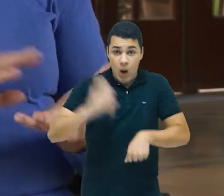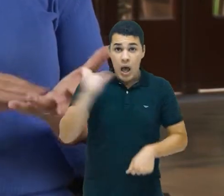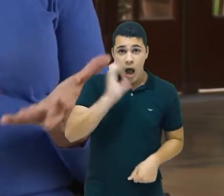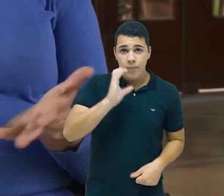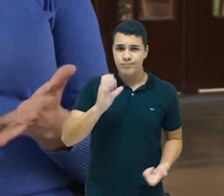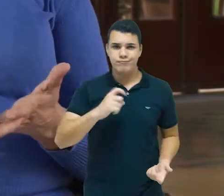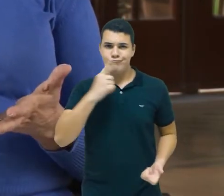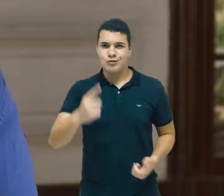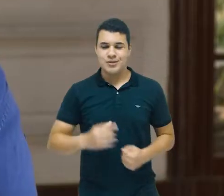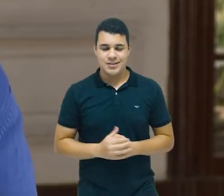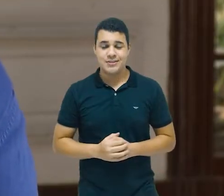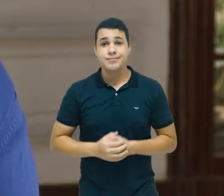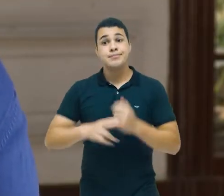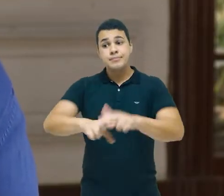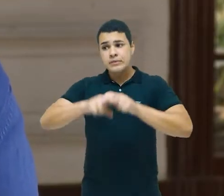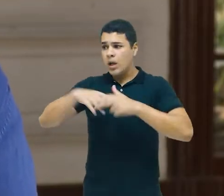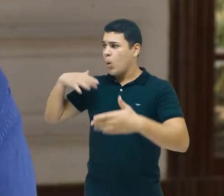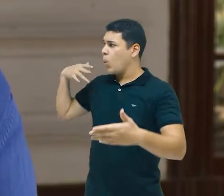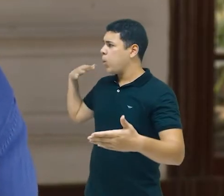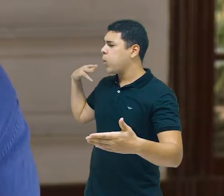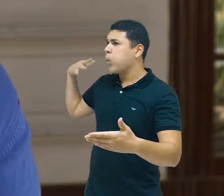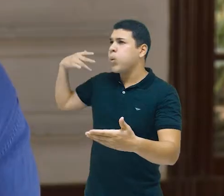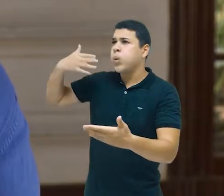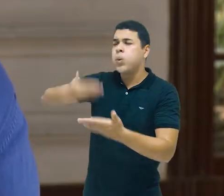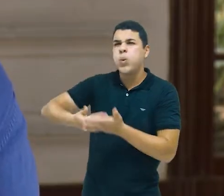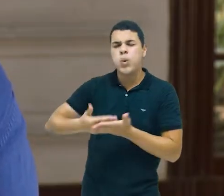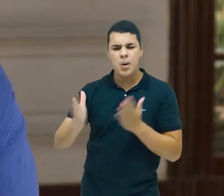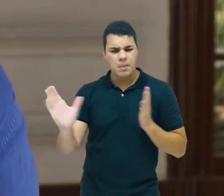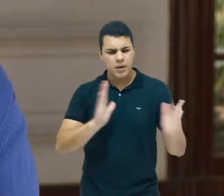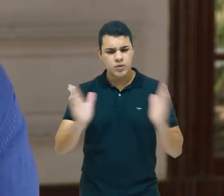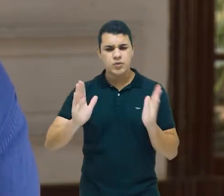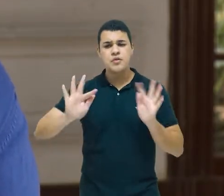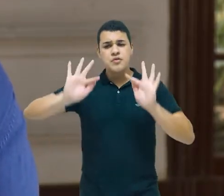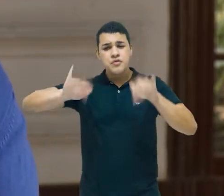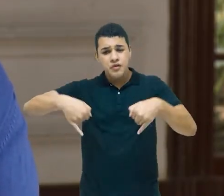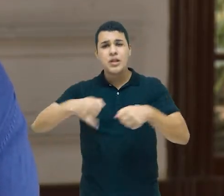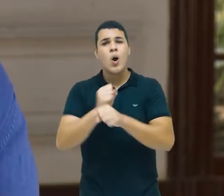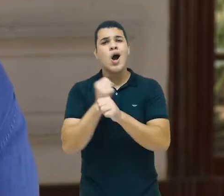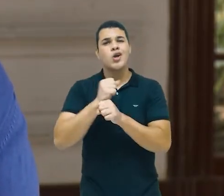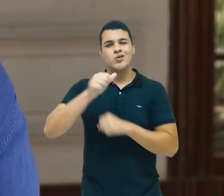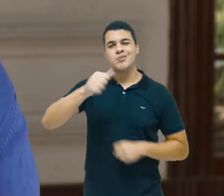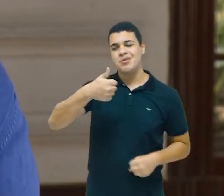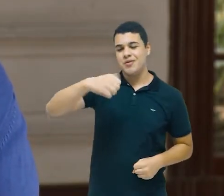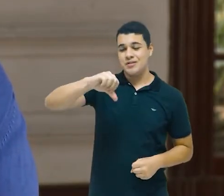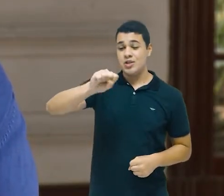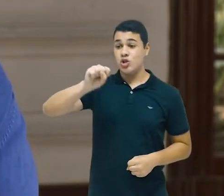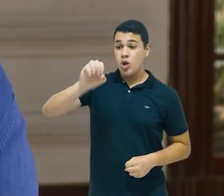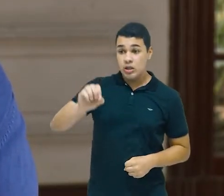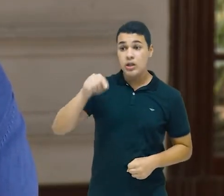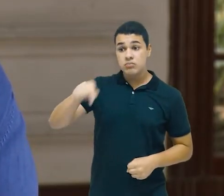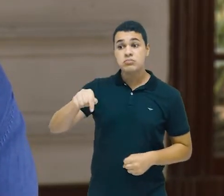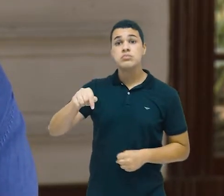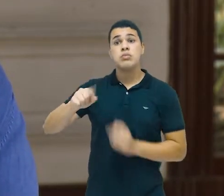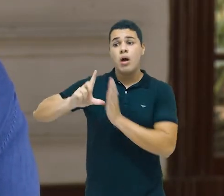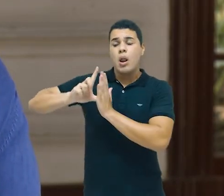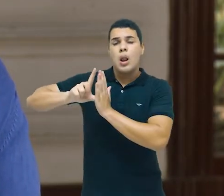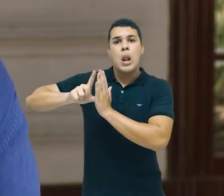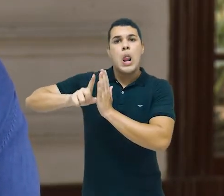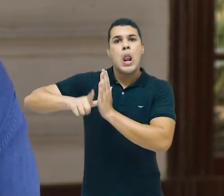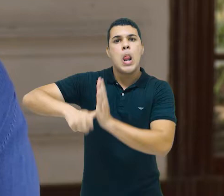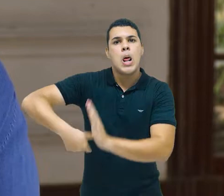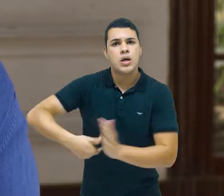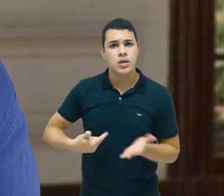viemos assim até os anos, final dos anos 80. Isso é um desenvolvimento muito tardio,